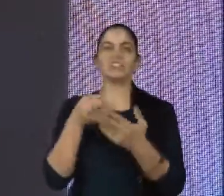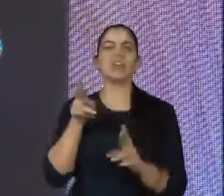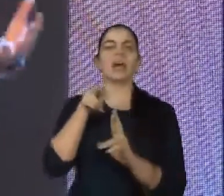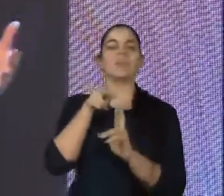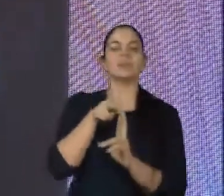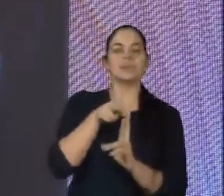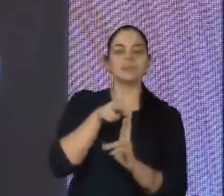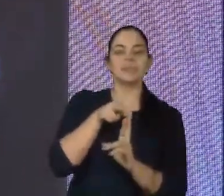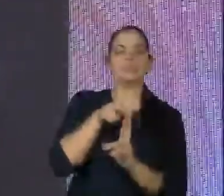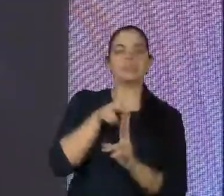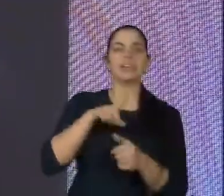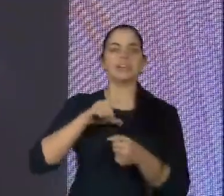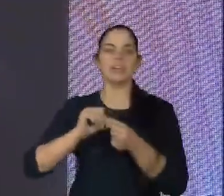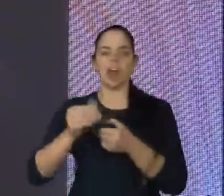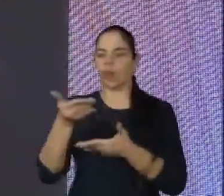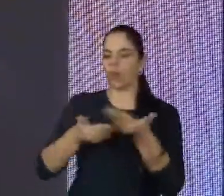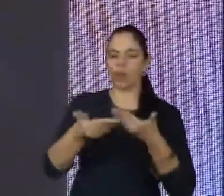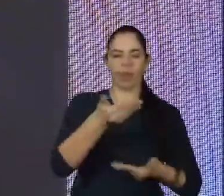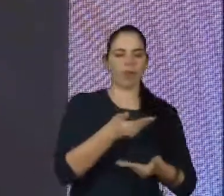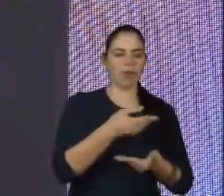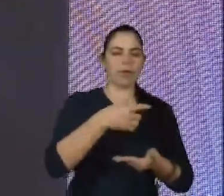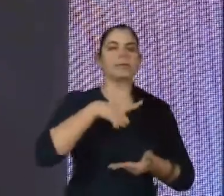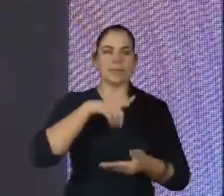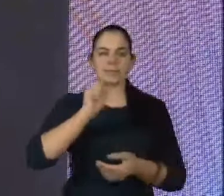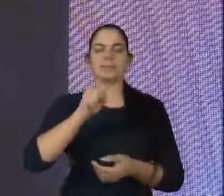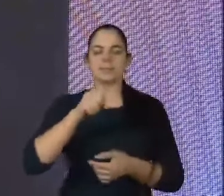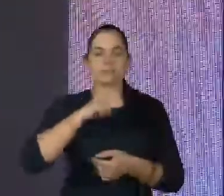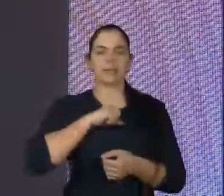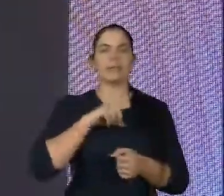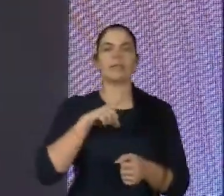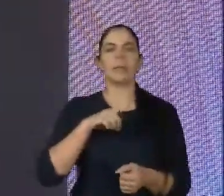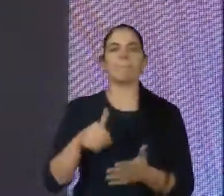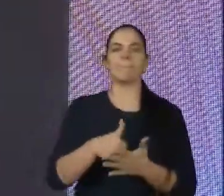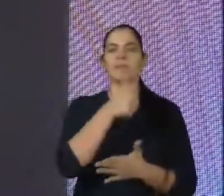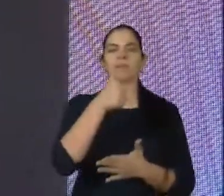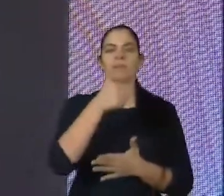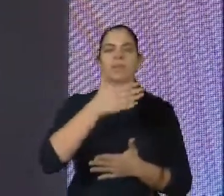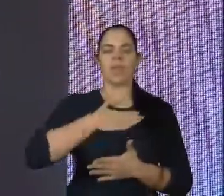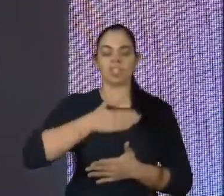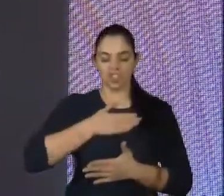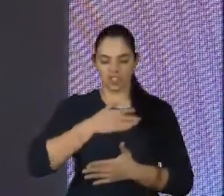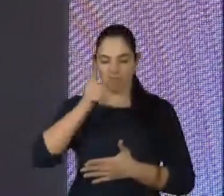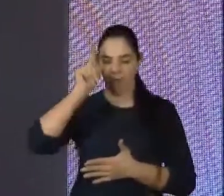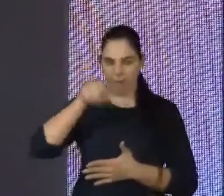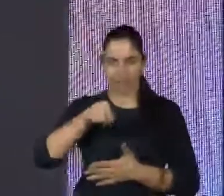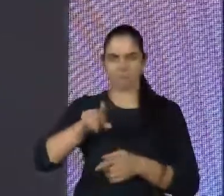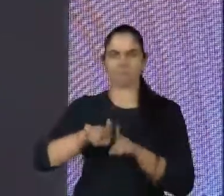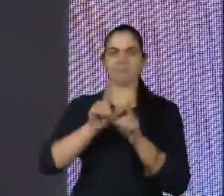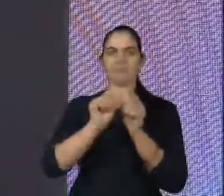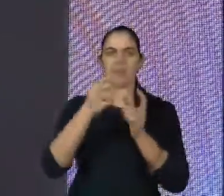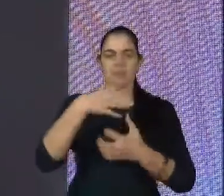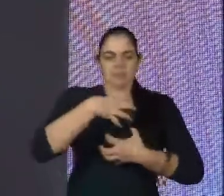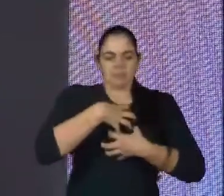além, né, dessa troca toda, ela tem que ser, em primeiro lugar, a gente tem que saber quem somos, para a gente poder se